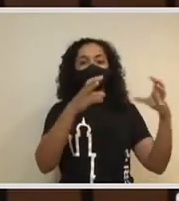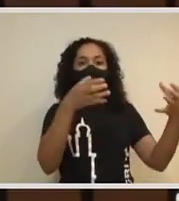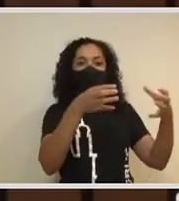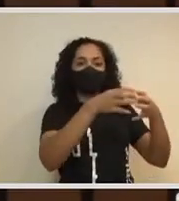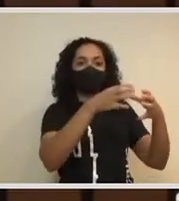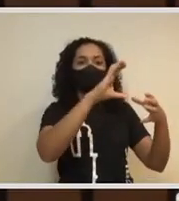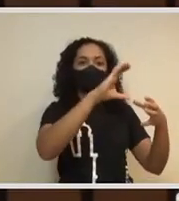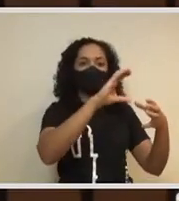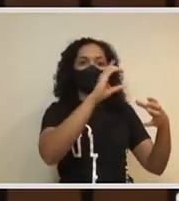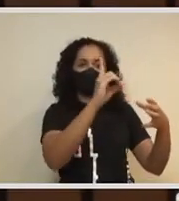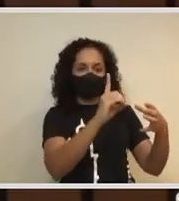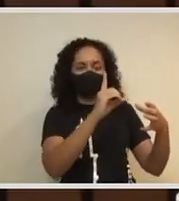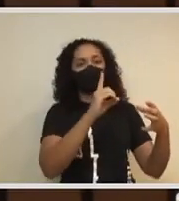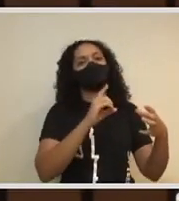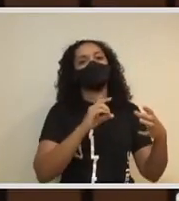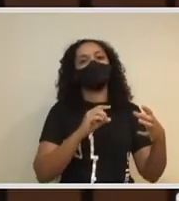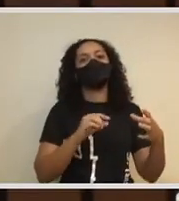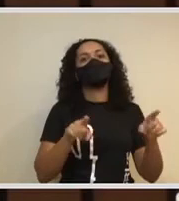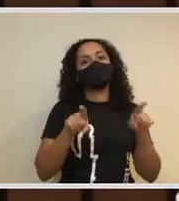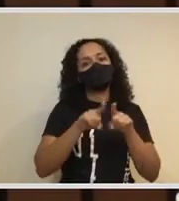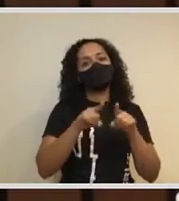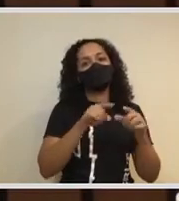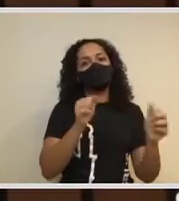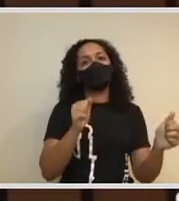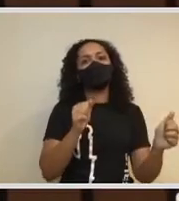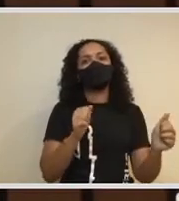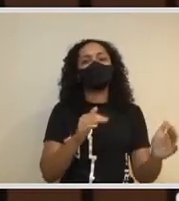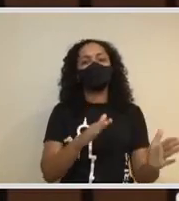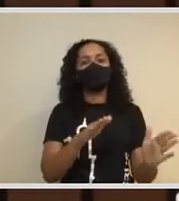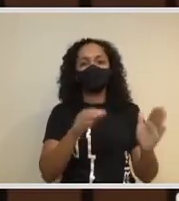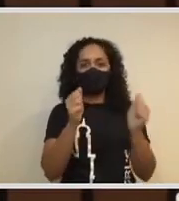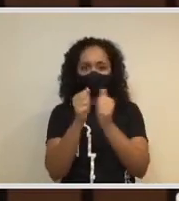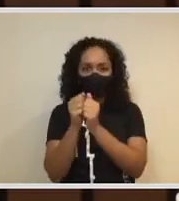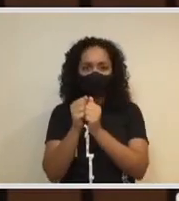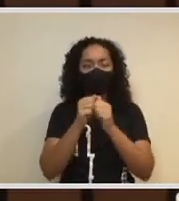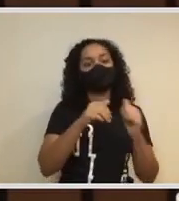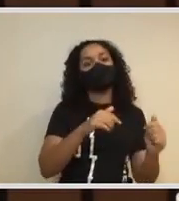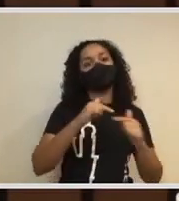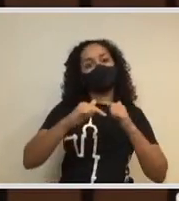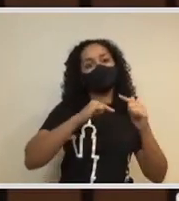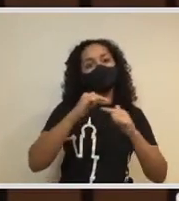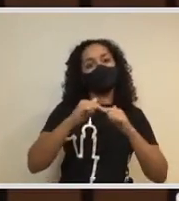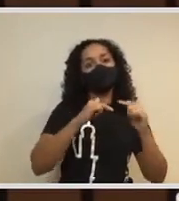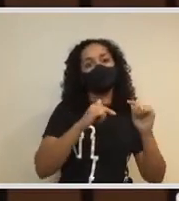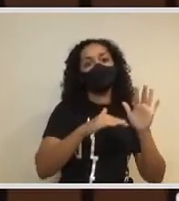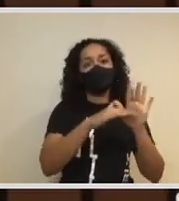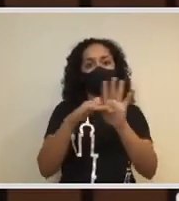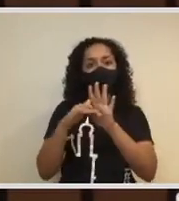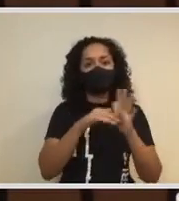que será também um ator institucional fundamental para esse sistema de governança Fiocruz.